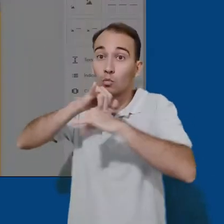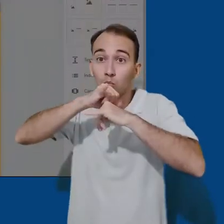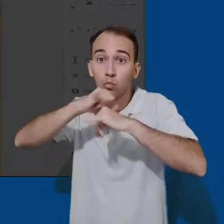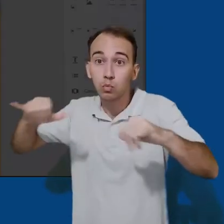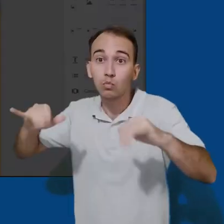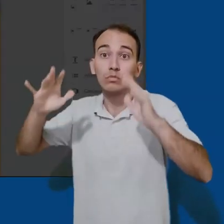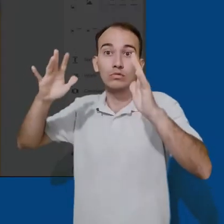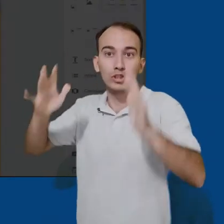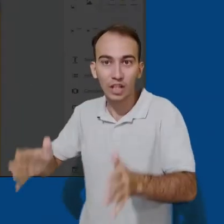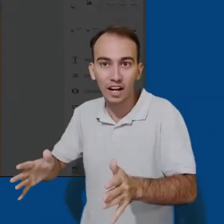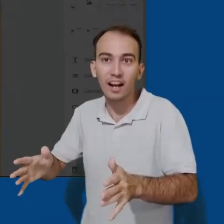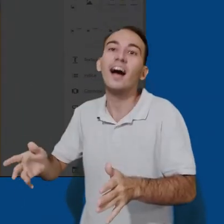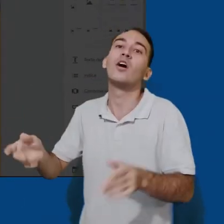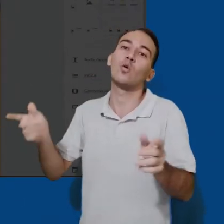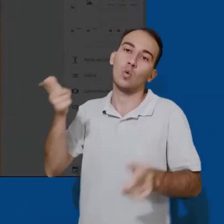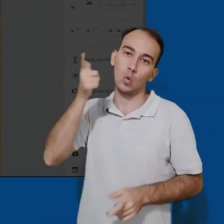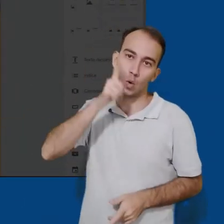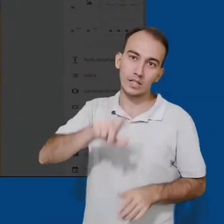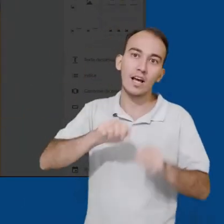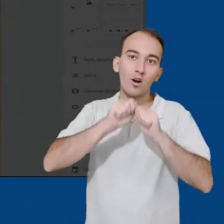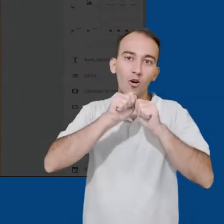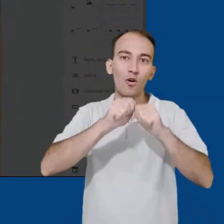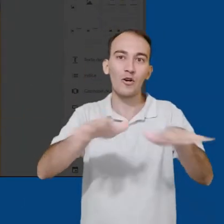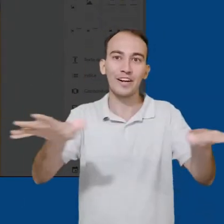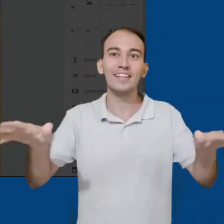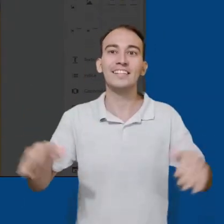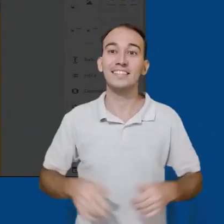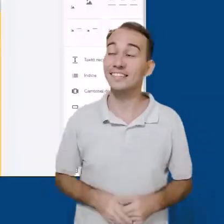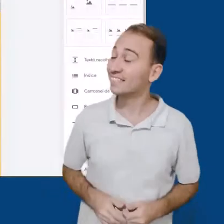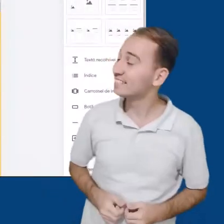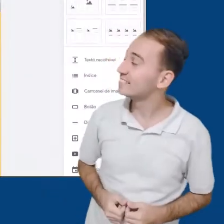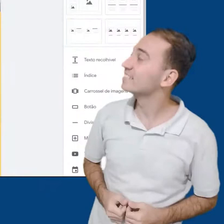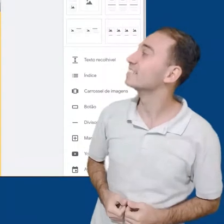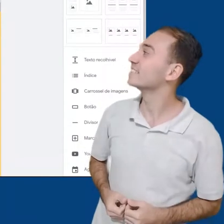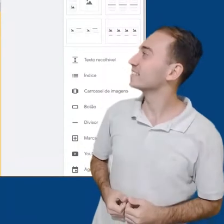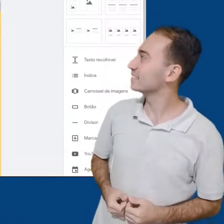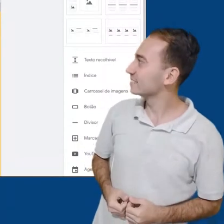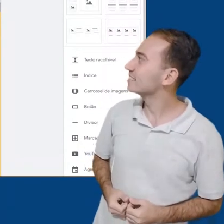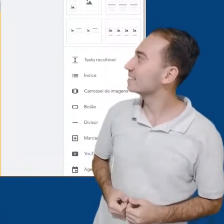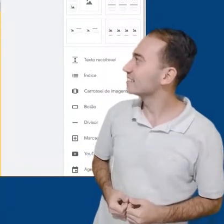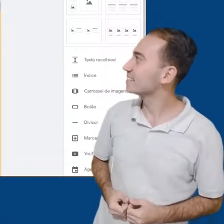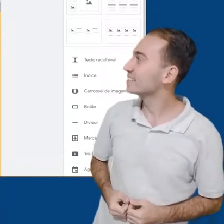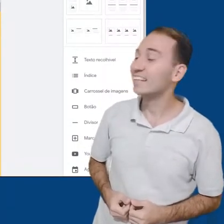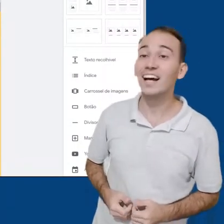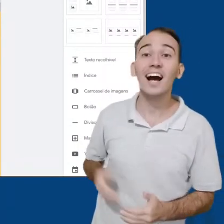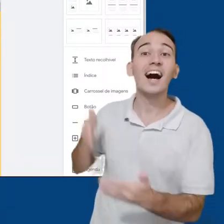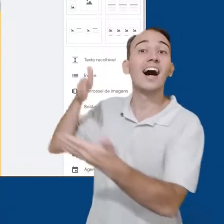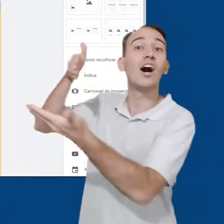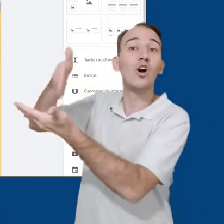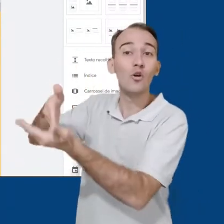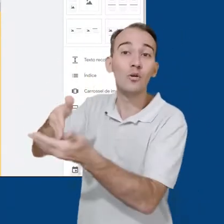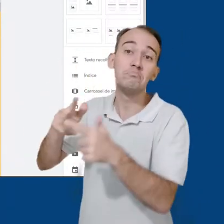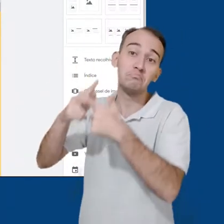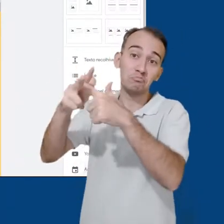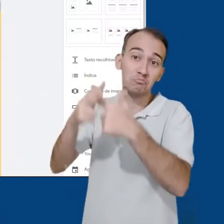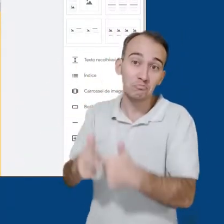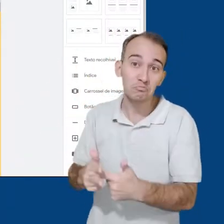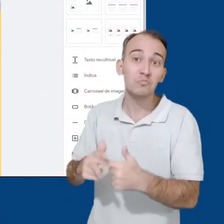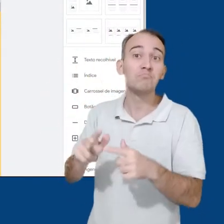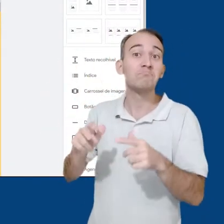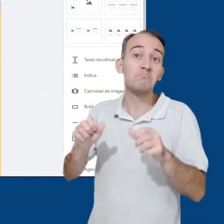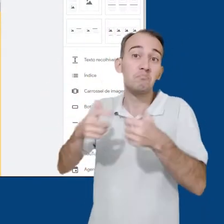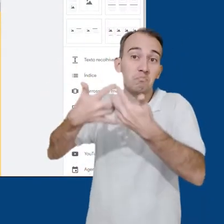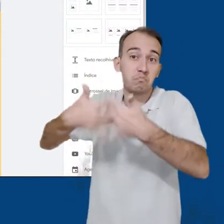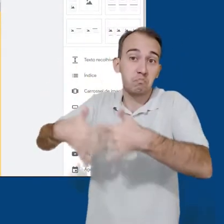o compartilhamento do documento, seja para edição ou visualização. A última função, para configurações a cerca do site